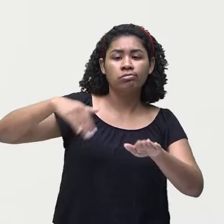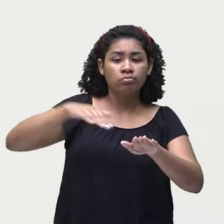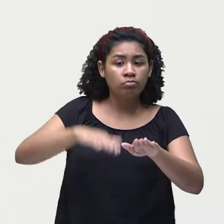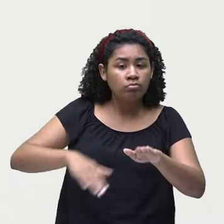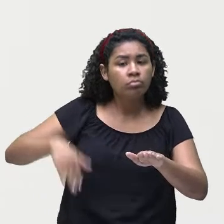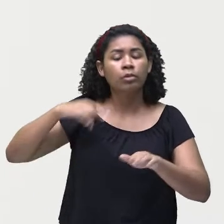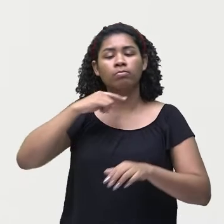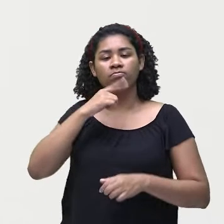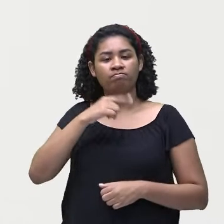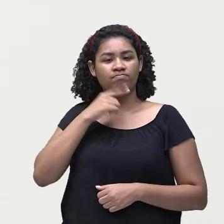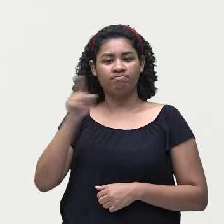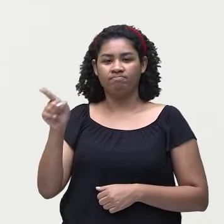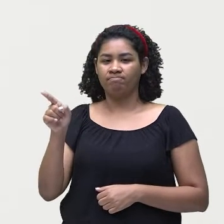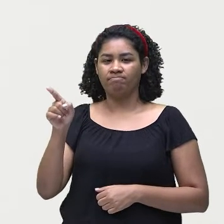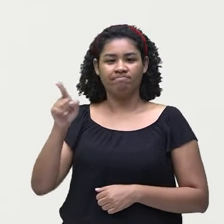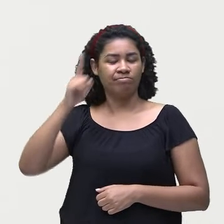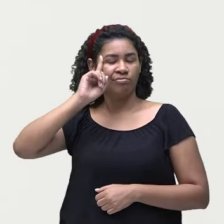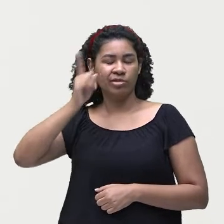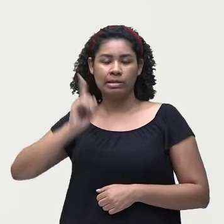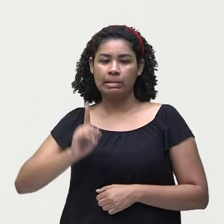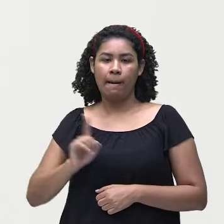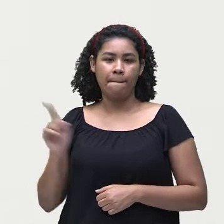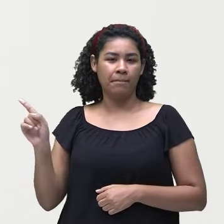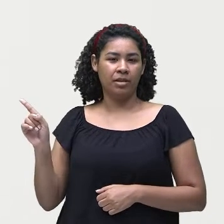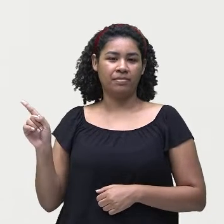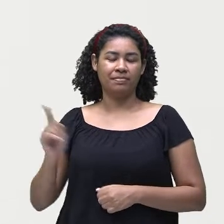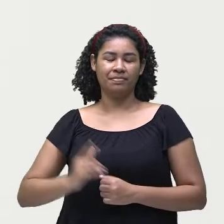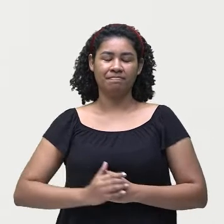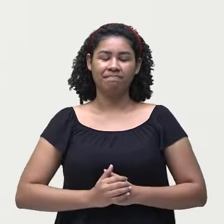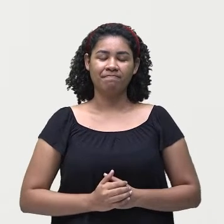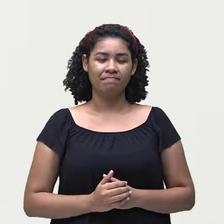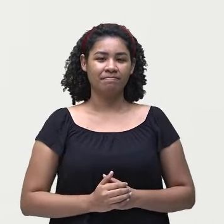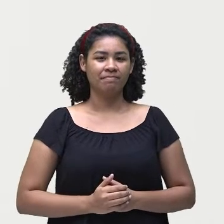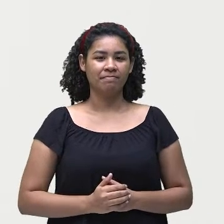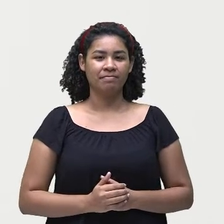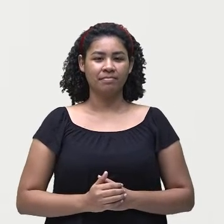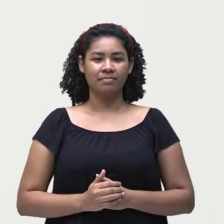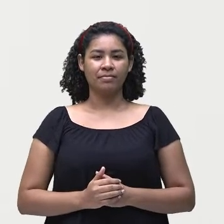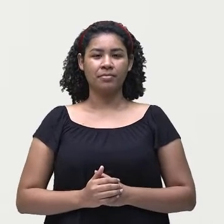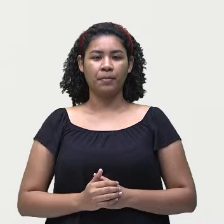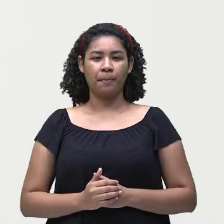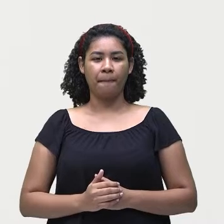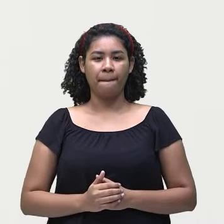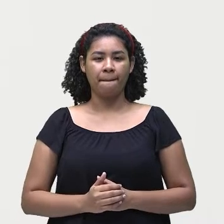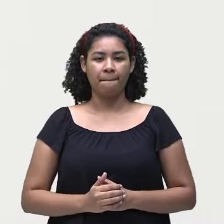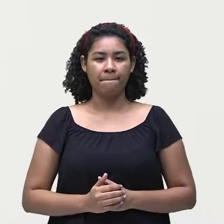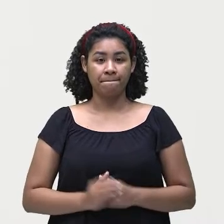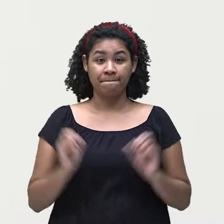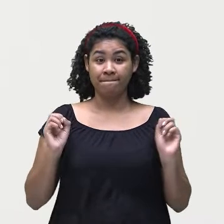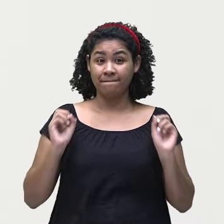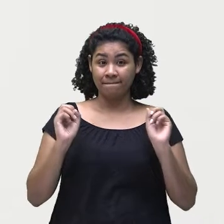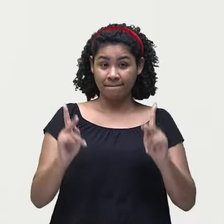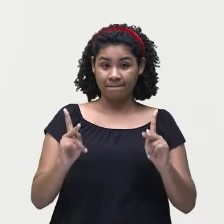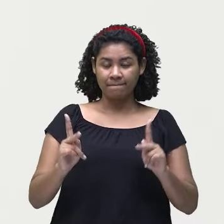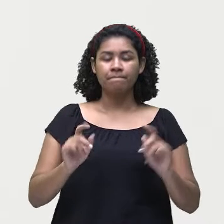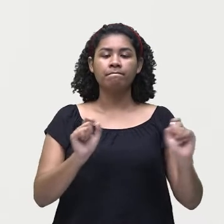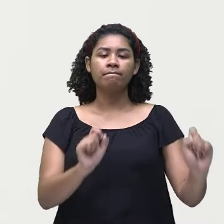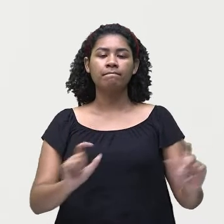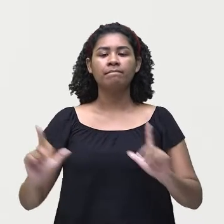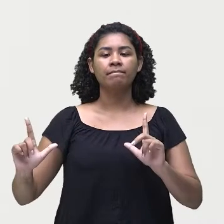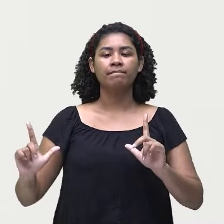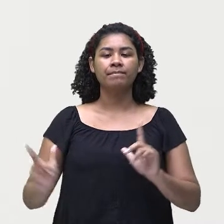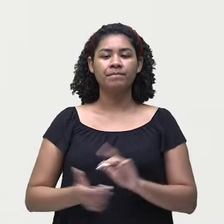essa habilidade, ok? Potira can't swim at all. Ok? Vamos, então, para a próxima